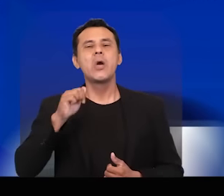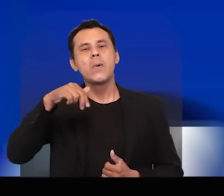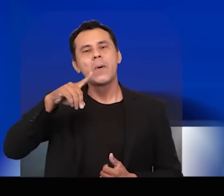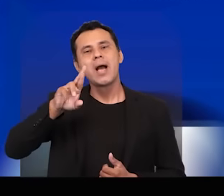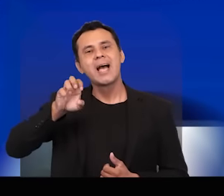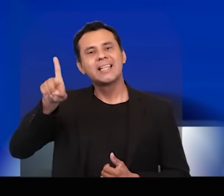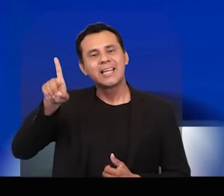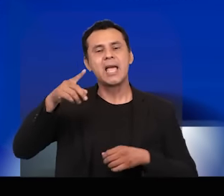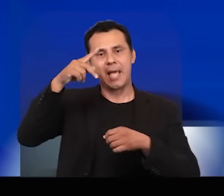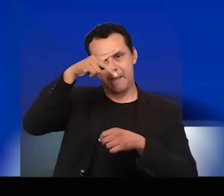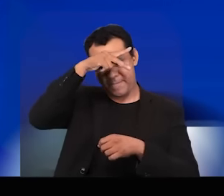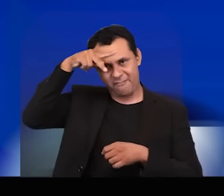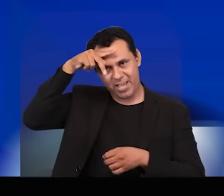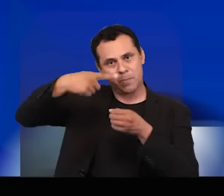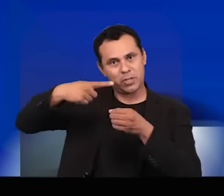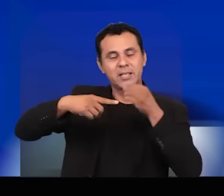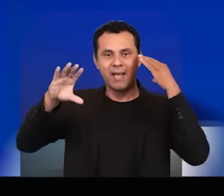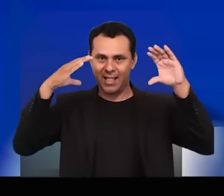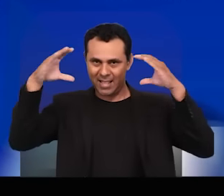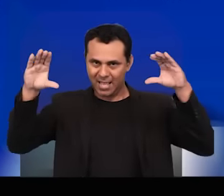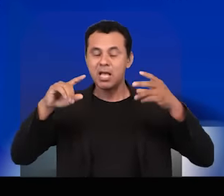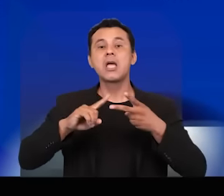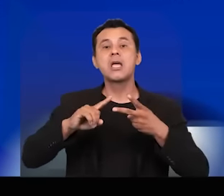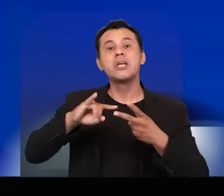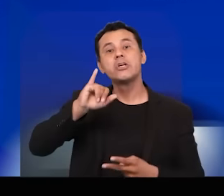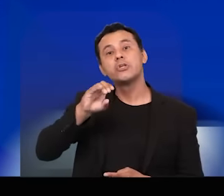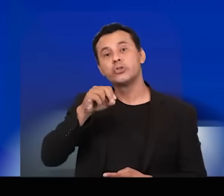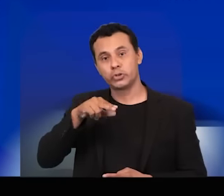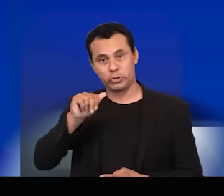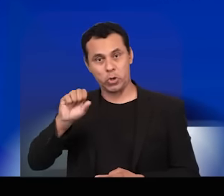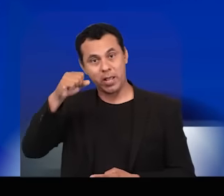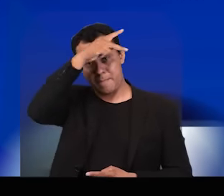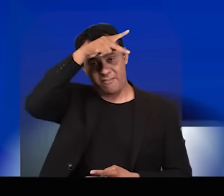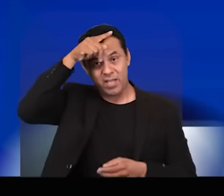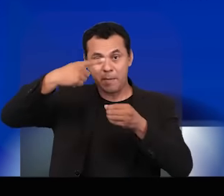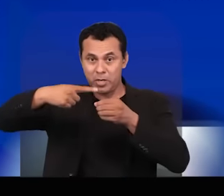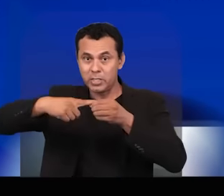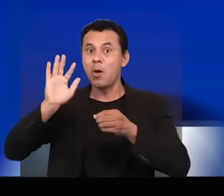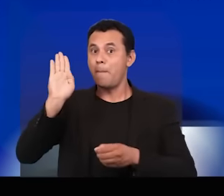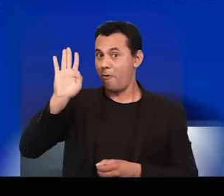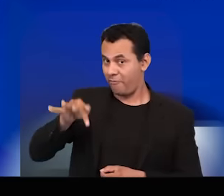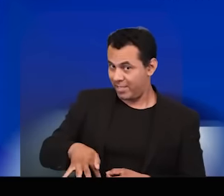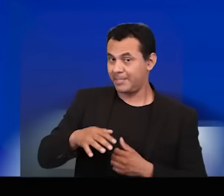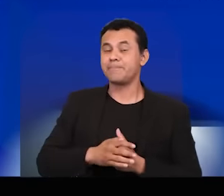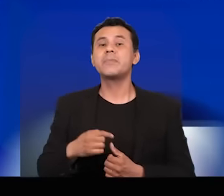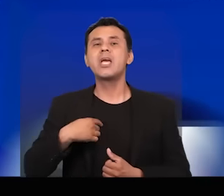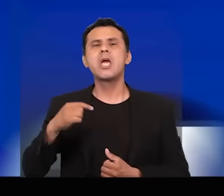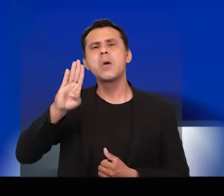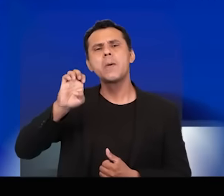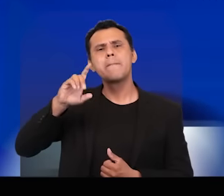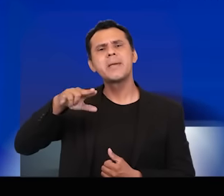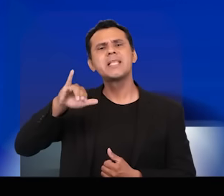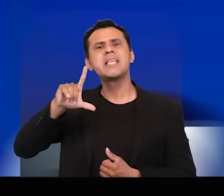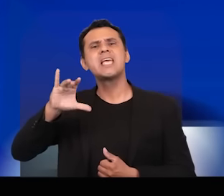André Castro, prefeito do município de Cantar. Meu nome é Jôner Chagas, sou o prefeito do município de Bonfim. Sou